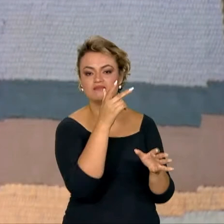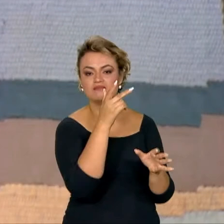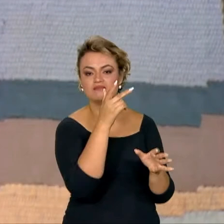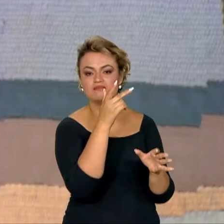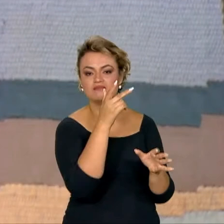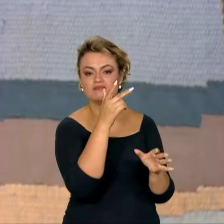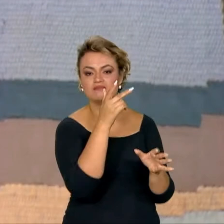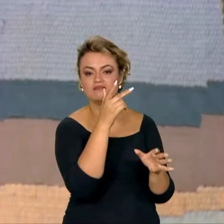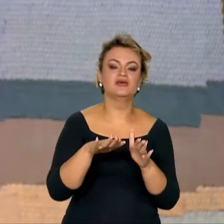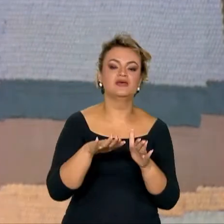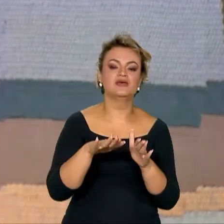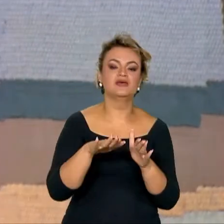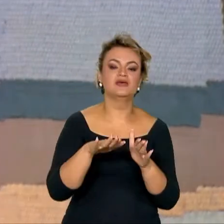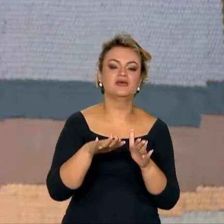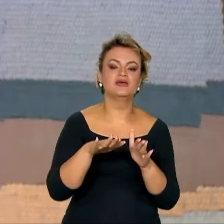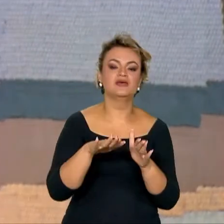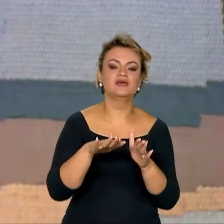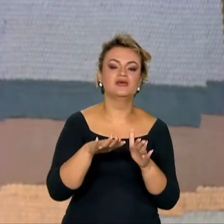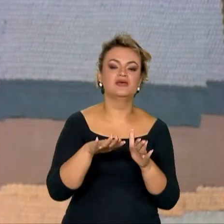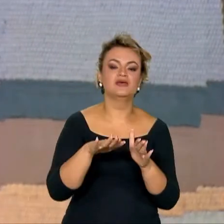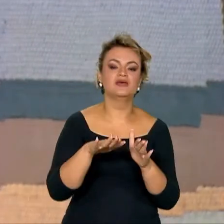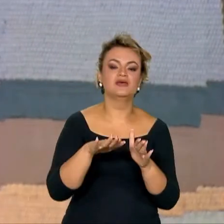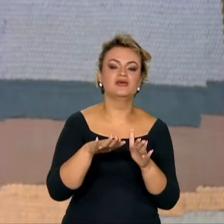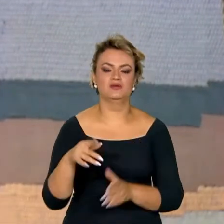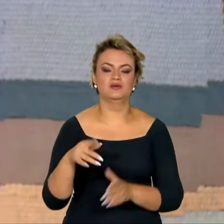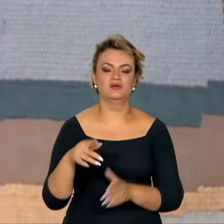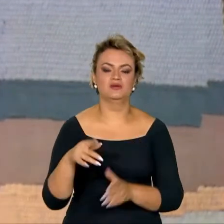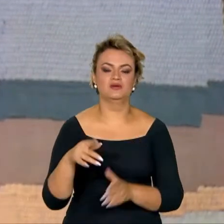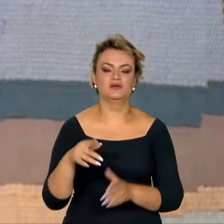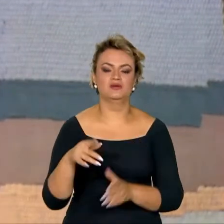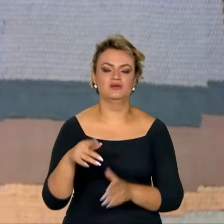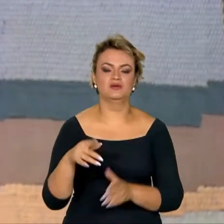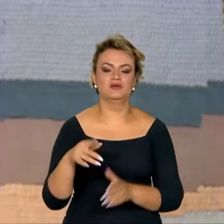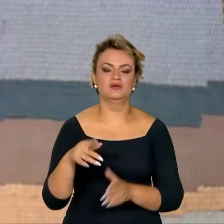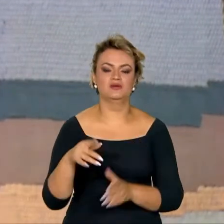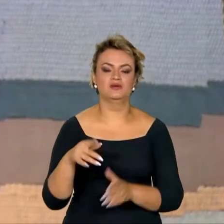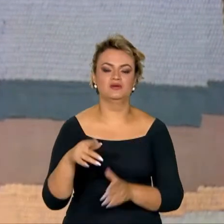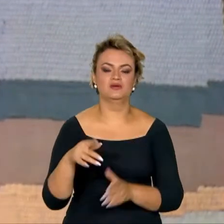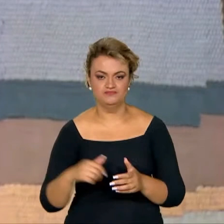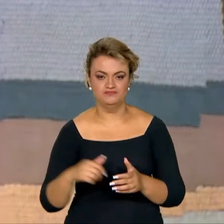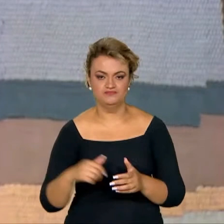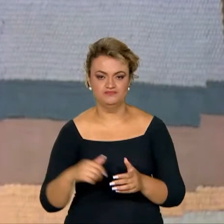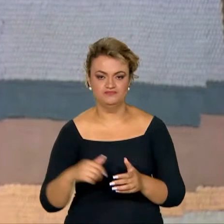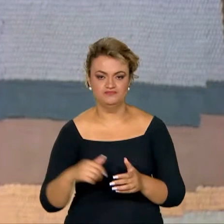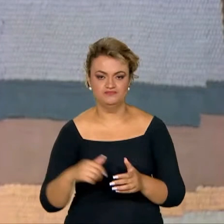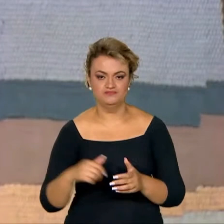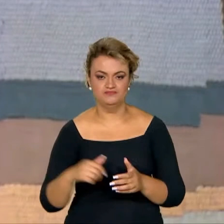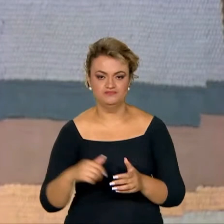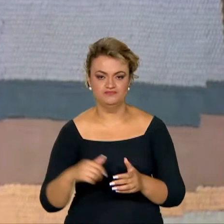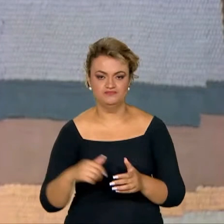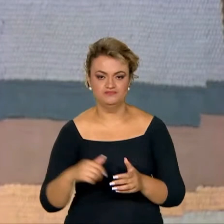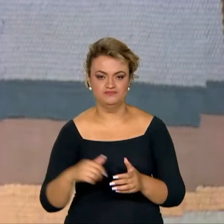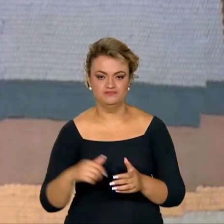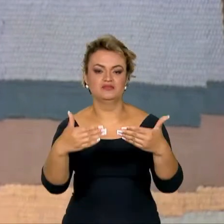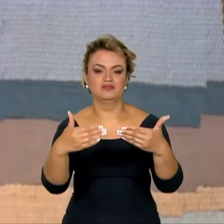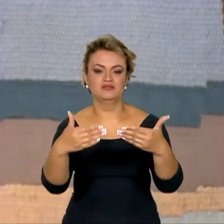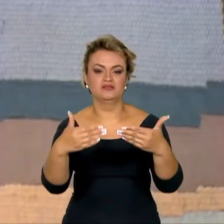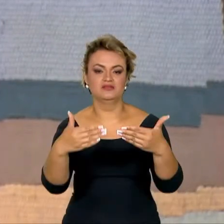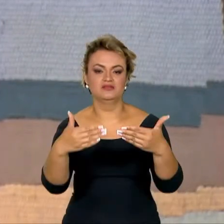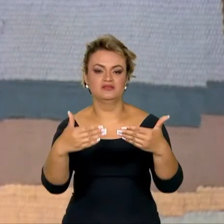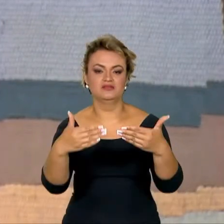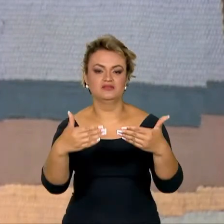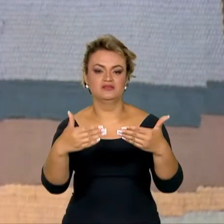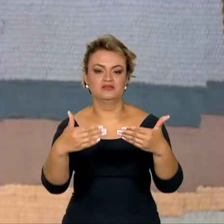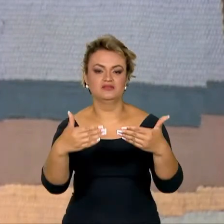debêntures, poder participar desses projetos. Tem projetos também tramitando, que nós queremos acelerar a